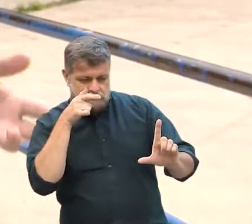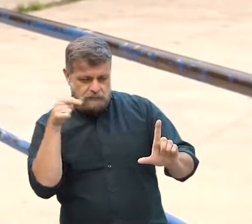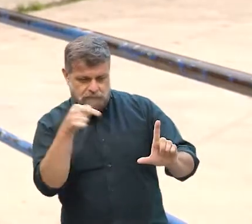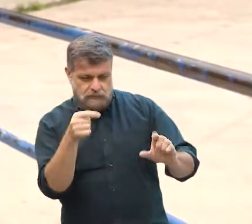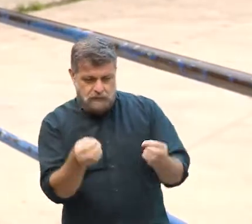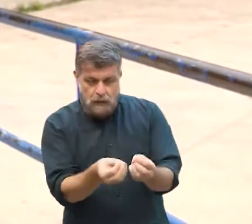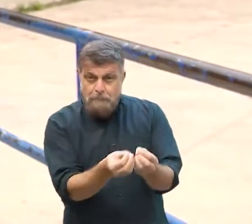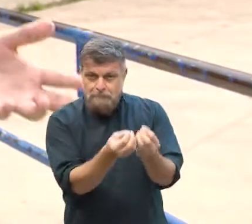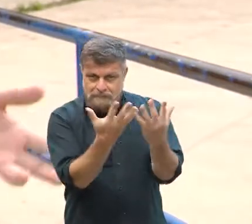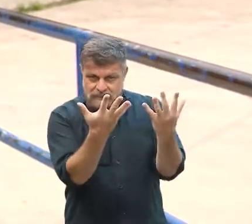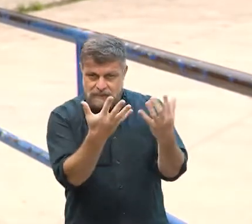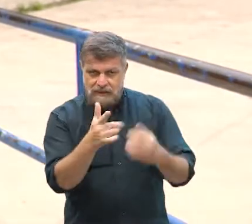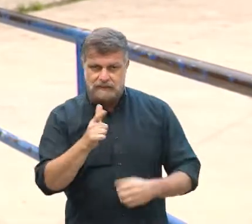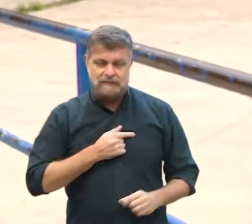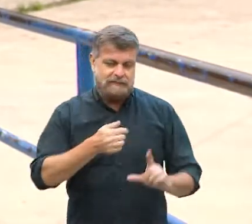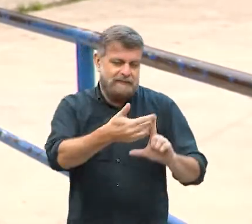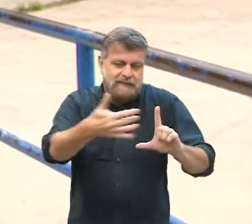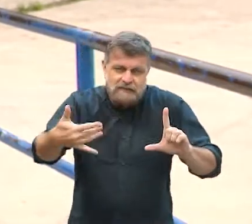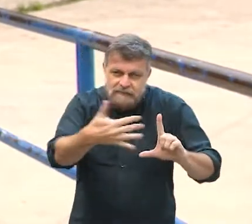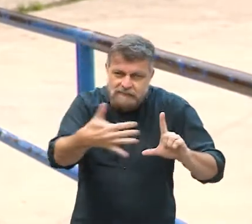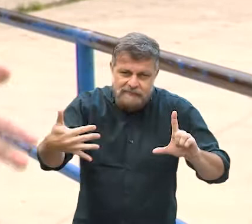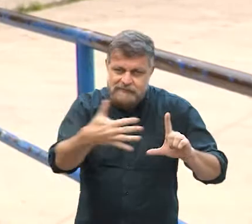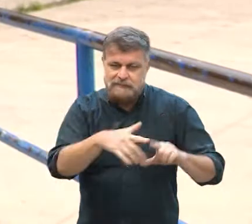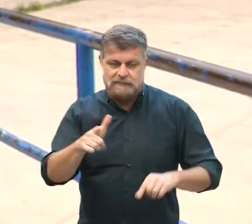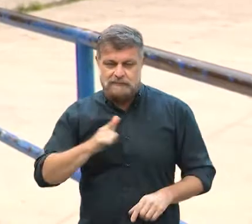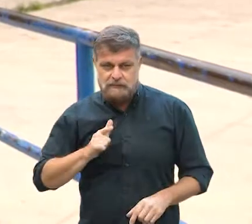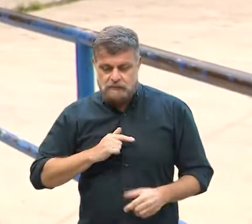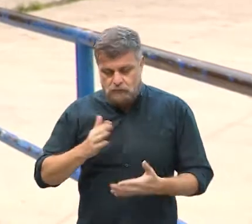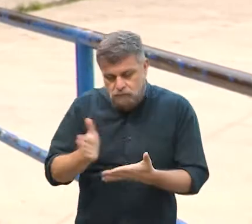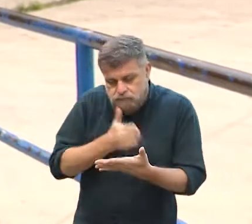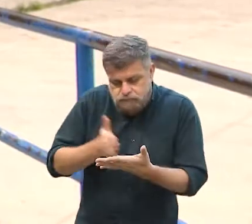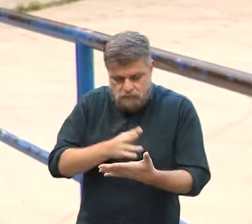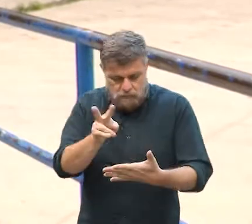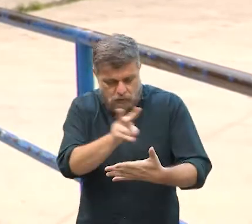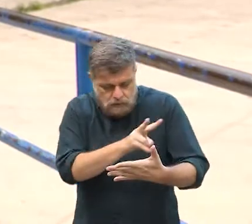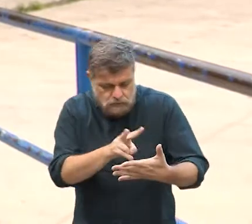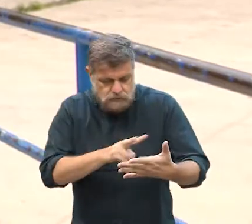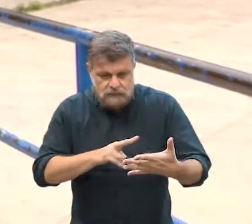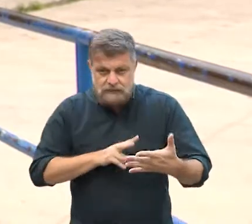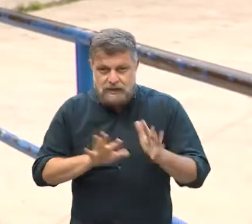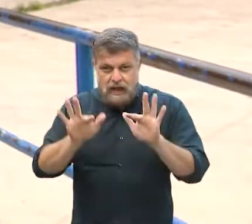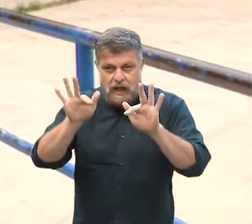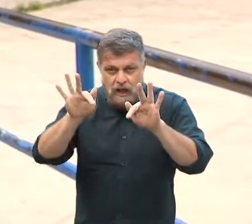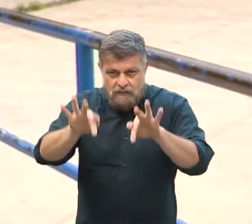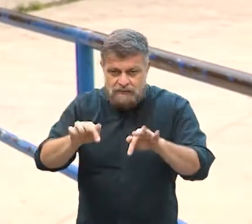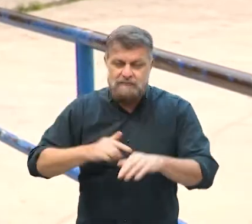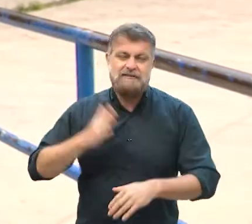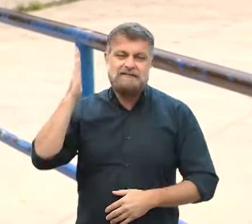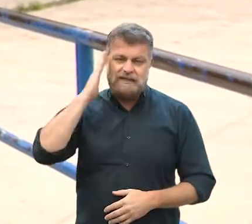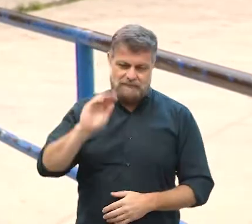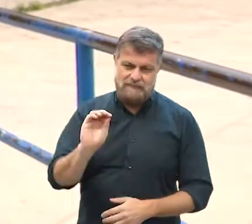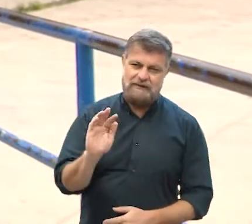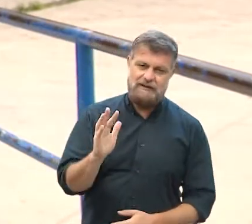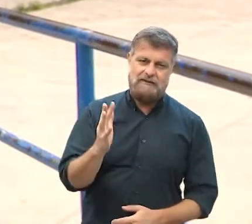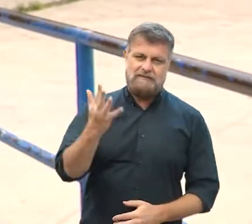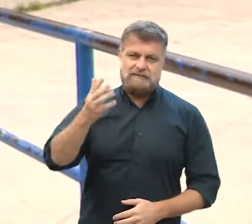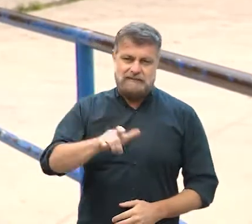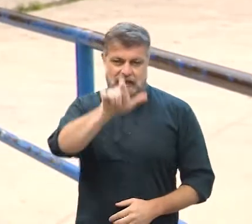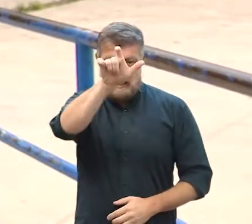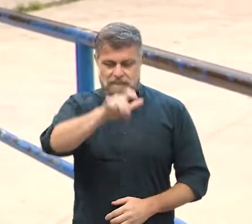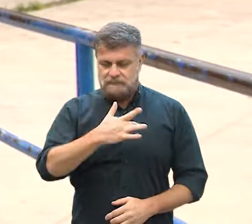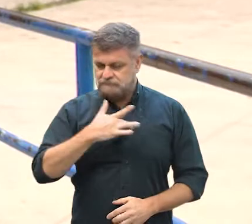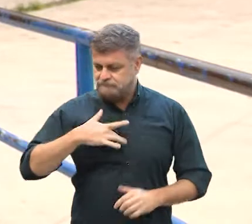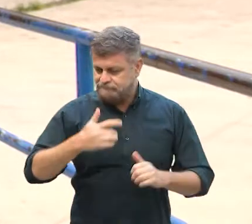sobre milagre na Netflix ou quando a gente lê um livro, geralmente o final já é previsível, né? A pessoa